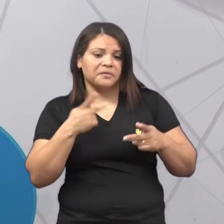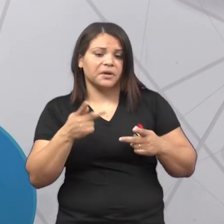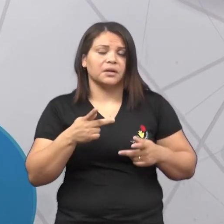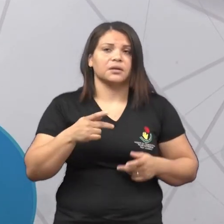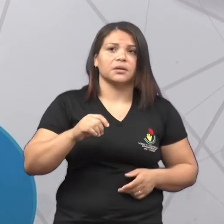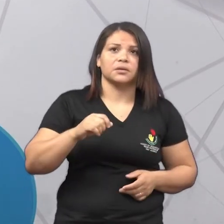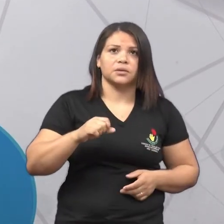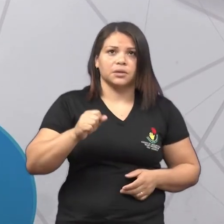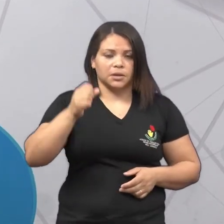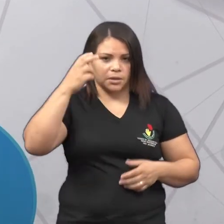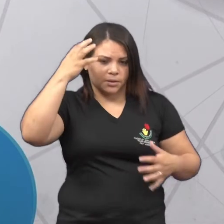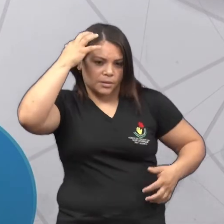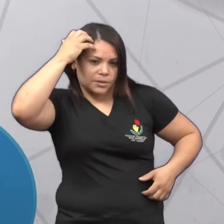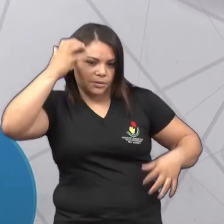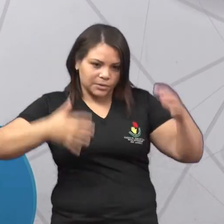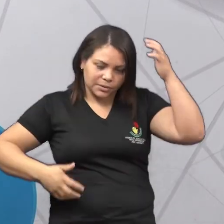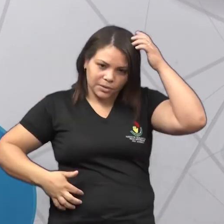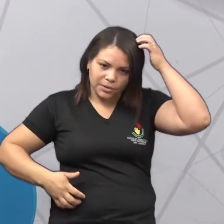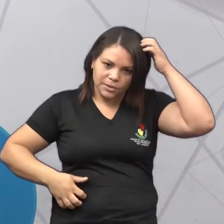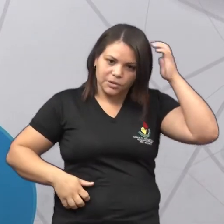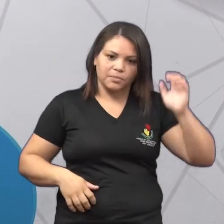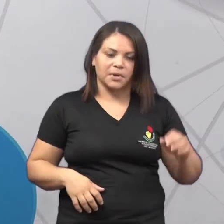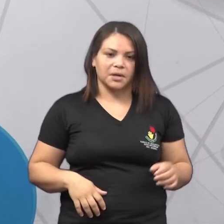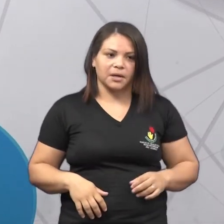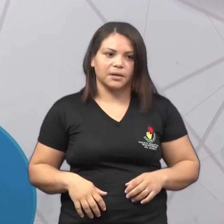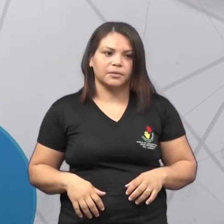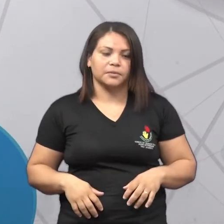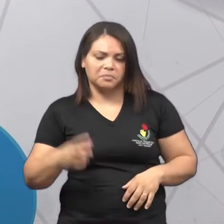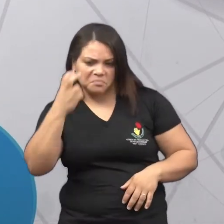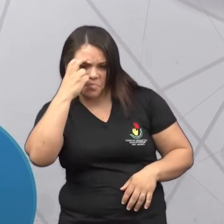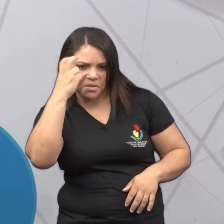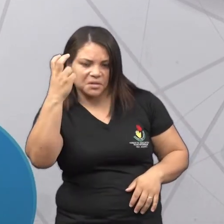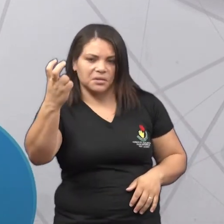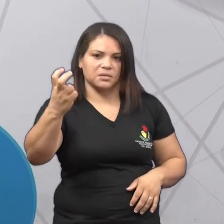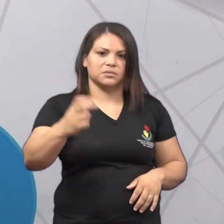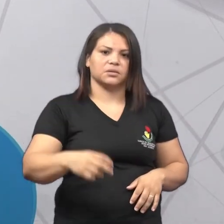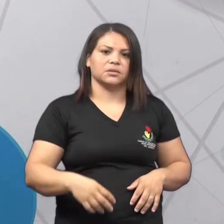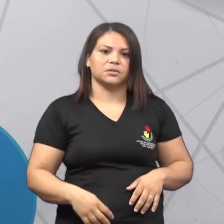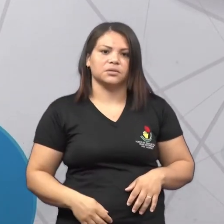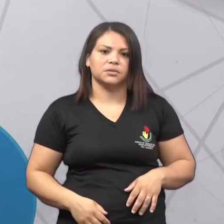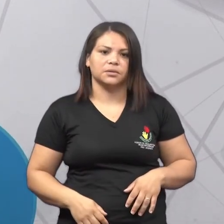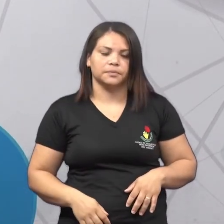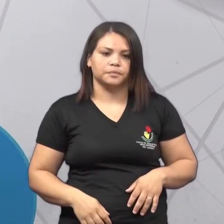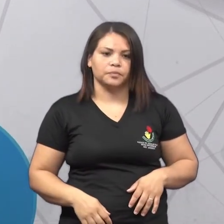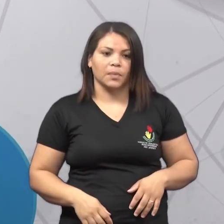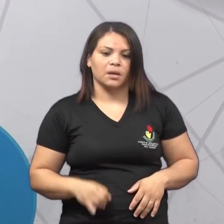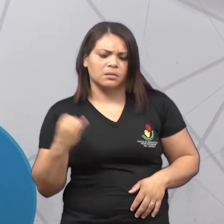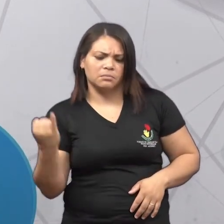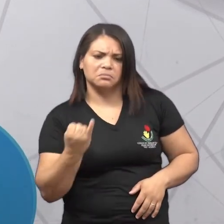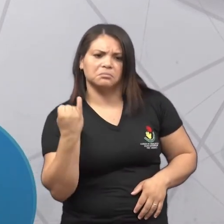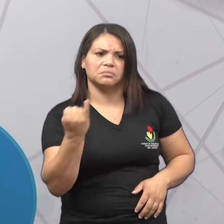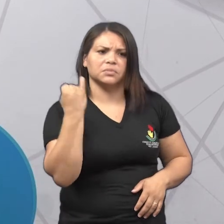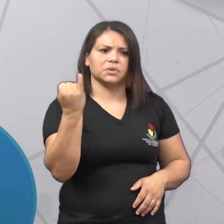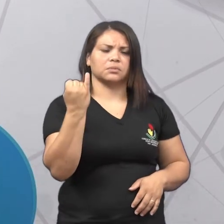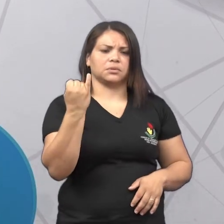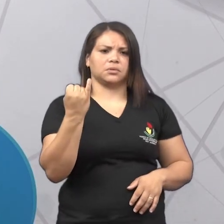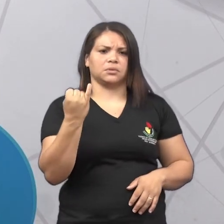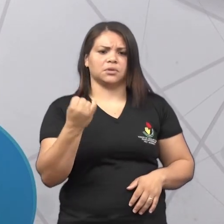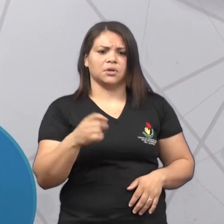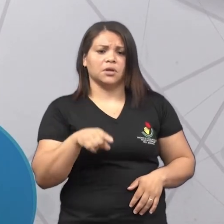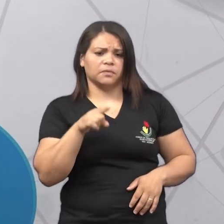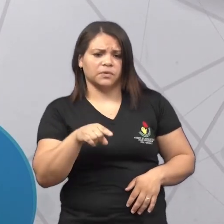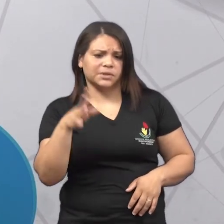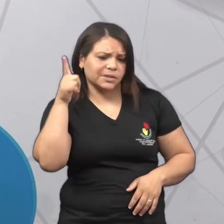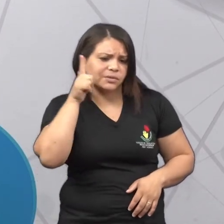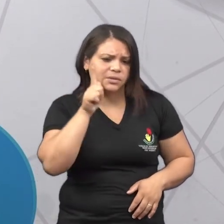De um macaco, né? Bem, sapeca, como vocês puderam compreender com a leitura que eu fiz. Isso é muito importante, inclusive, você